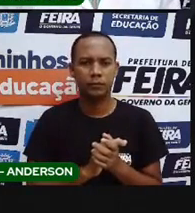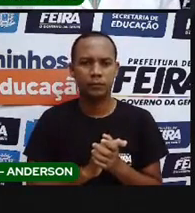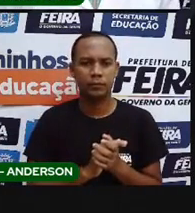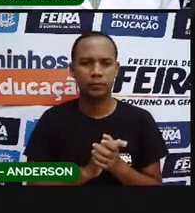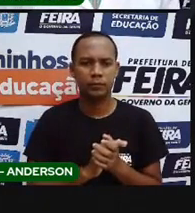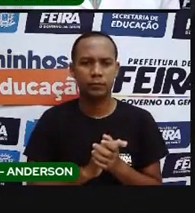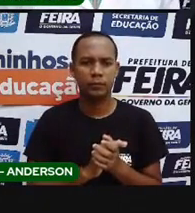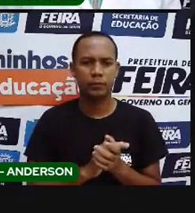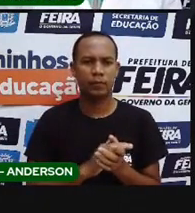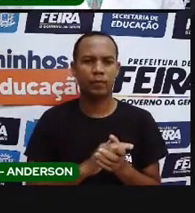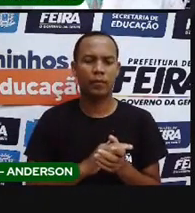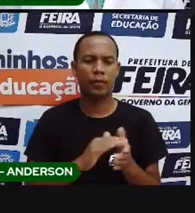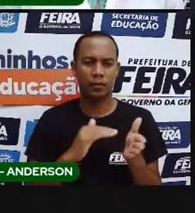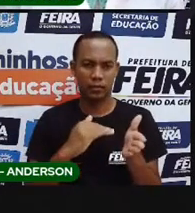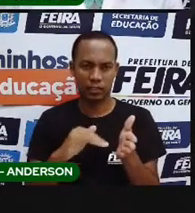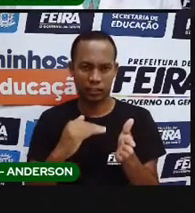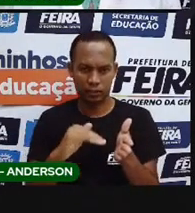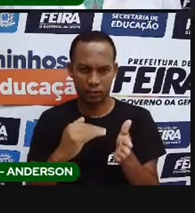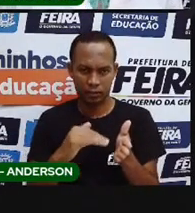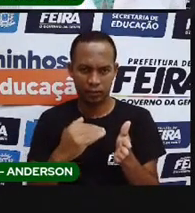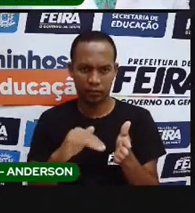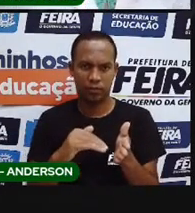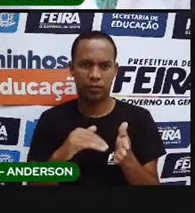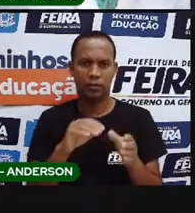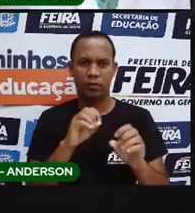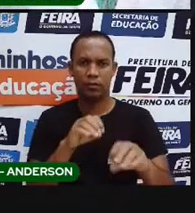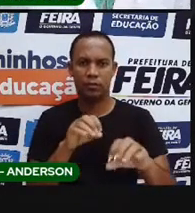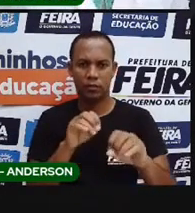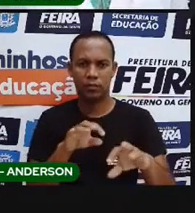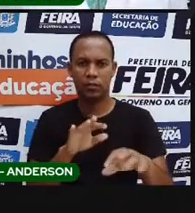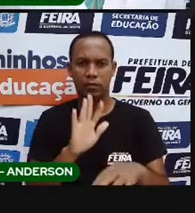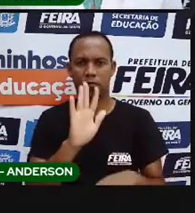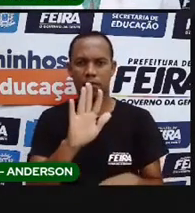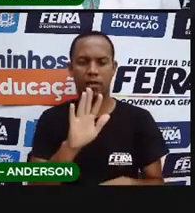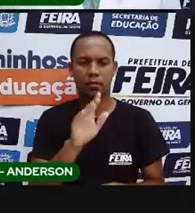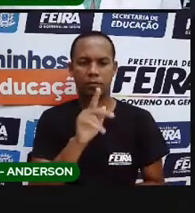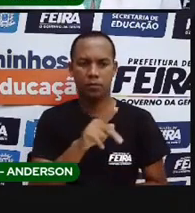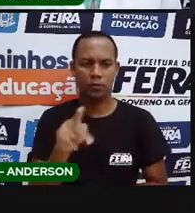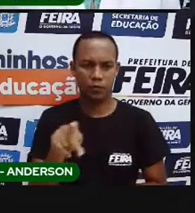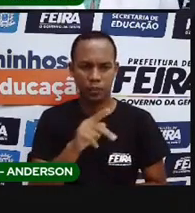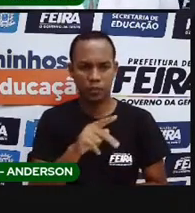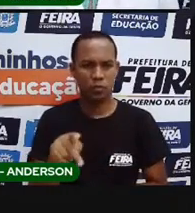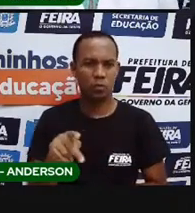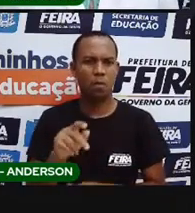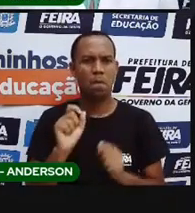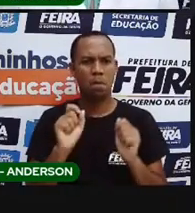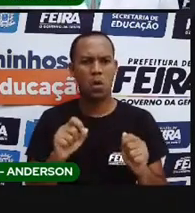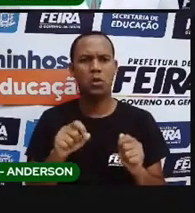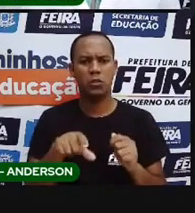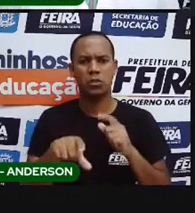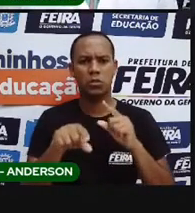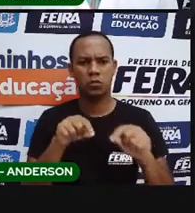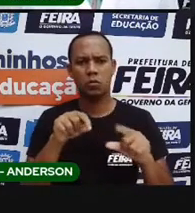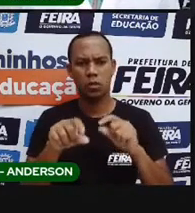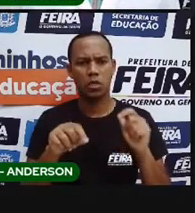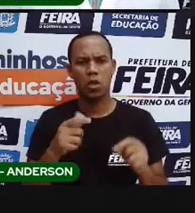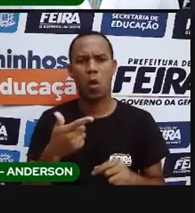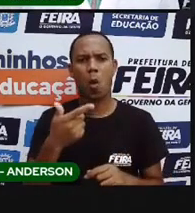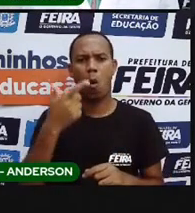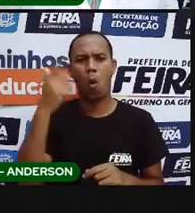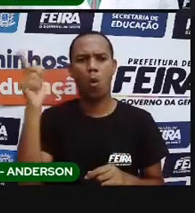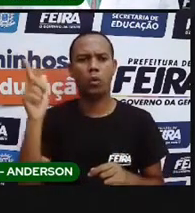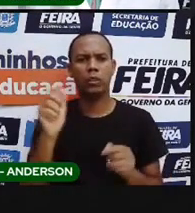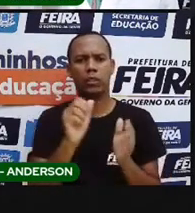e que não existe uma obrigatoriedade do professor fazer outra atividade com vocês. Ele pode escolher uma outra atividade. Não